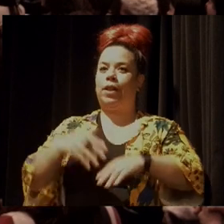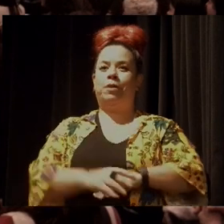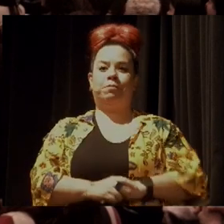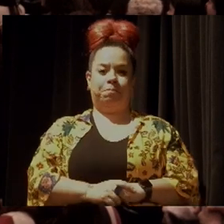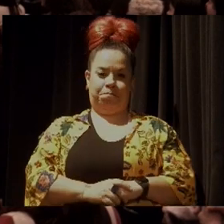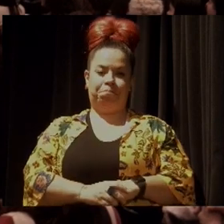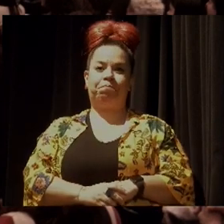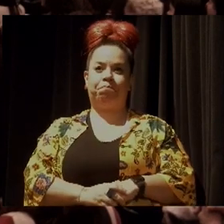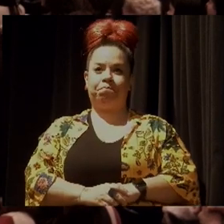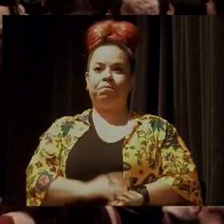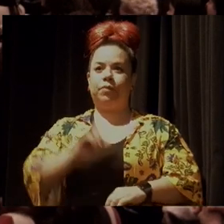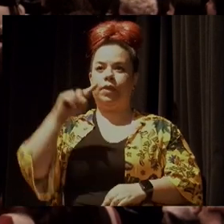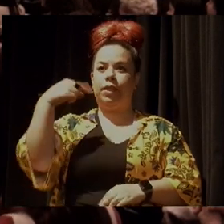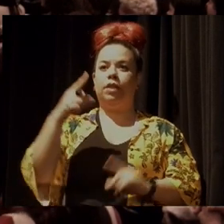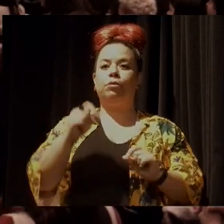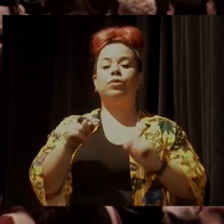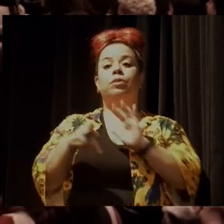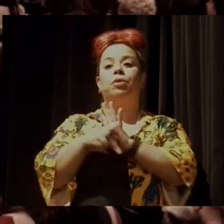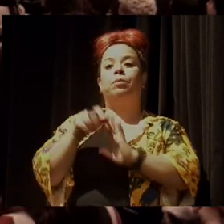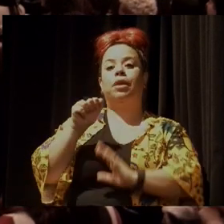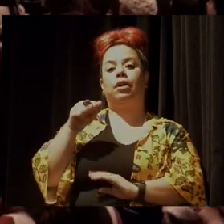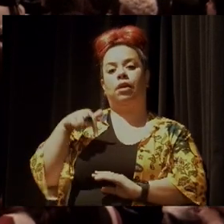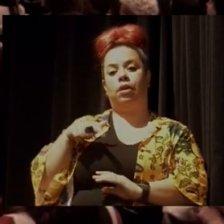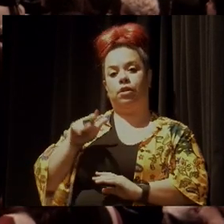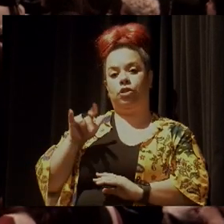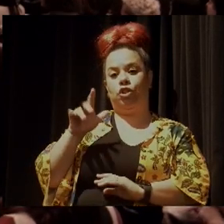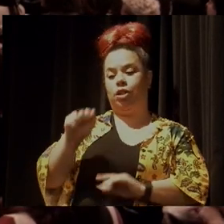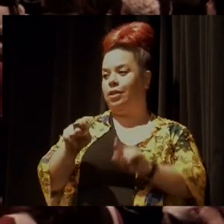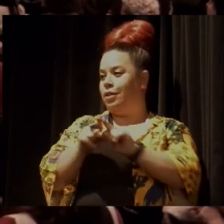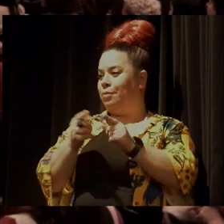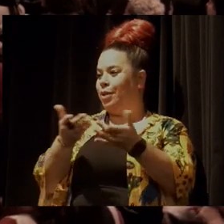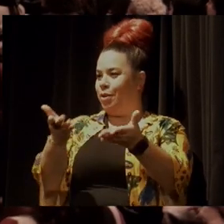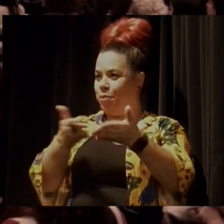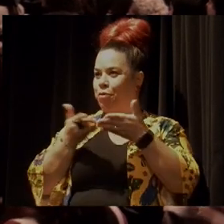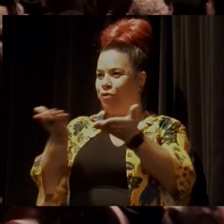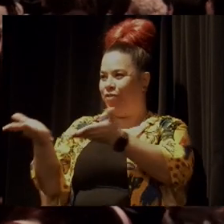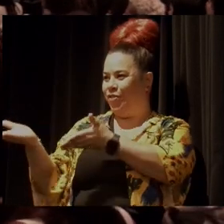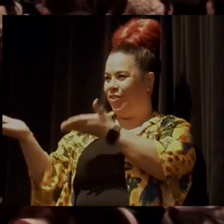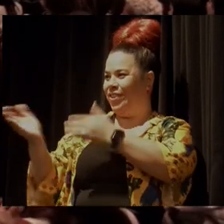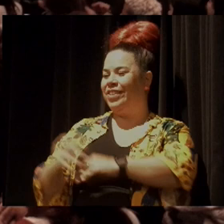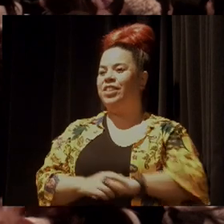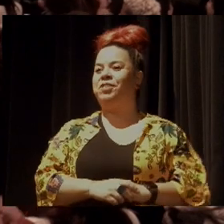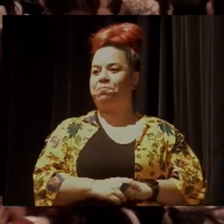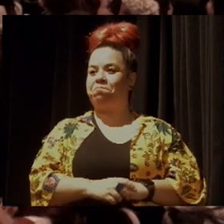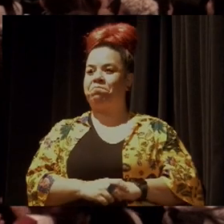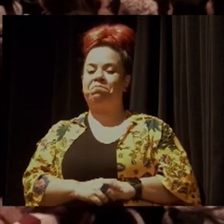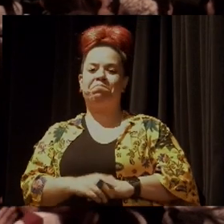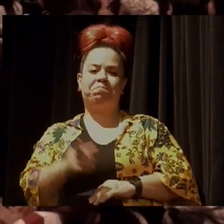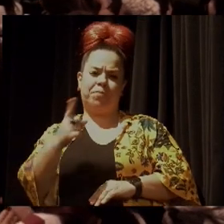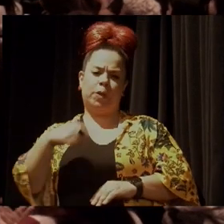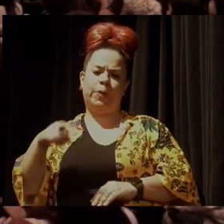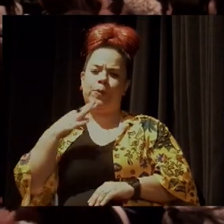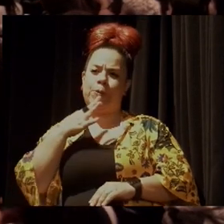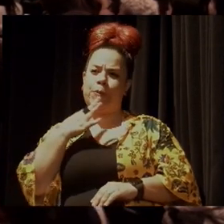Na sequência, a Ângela Mendes. Ângela, por favor. Vocês certamente conhecem.